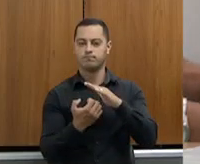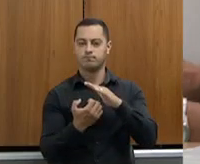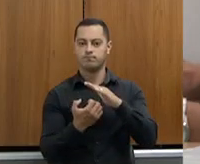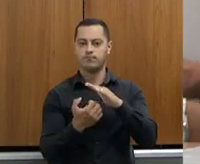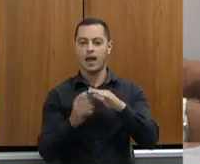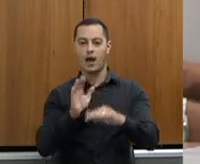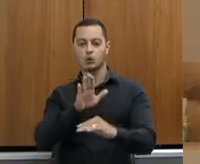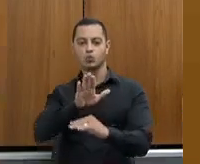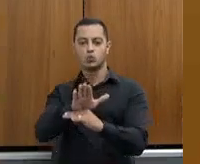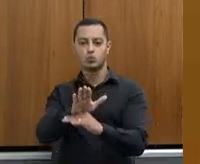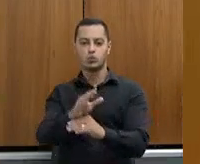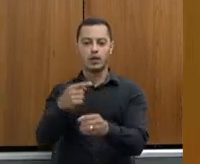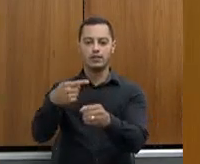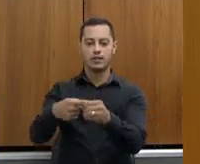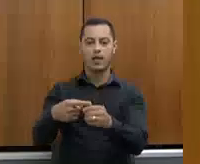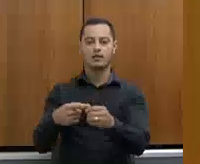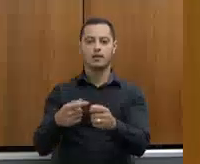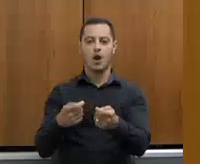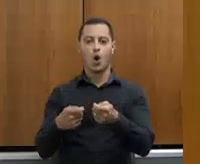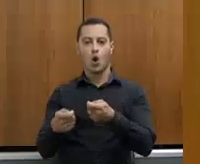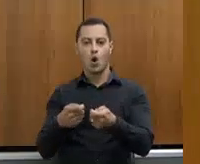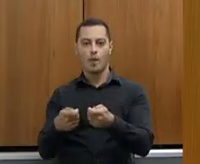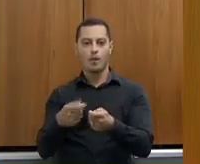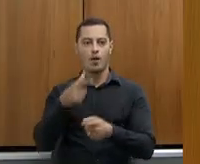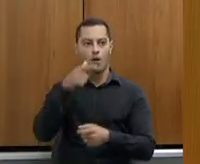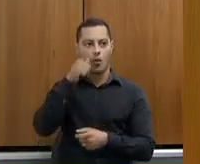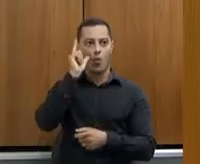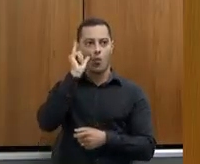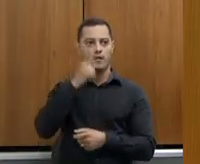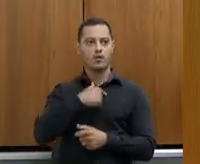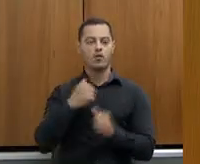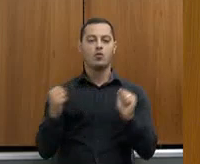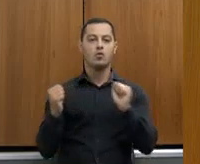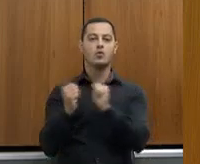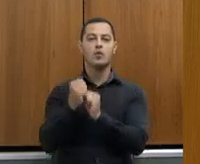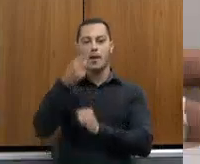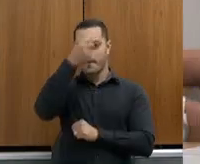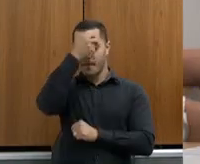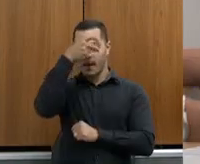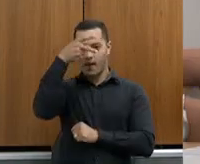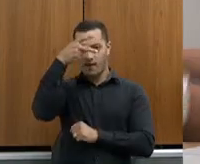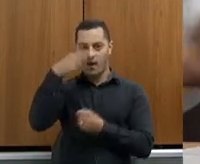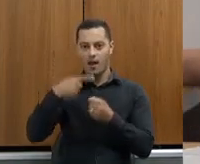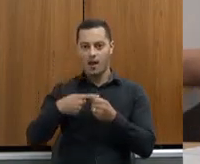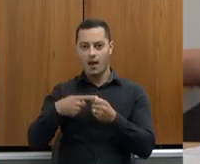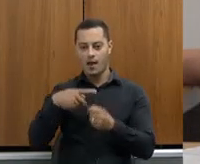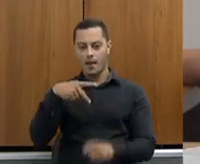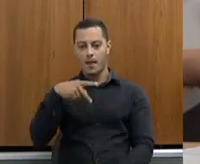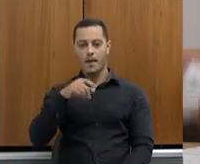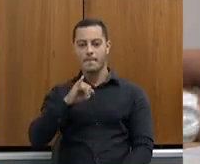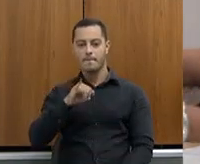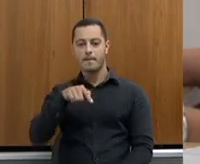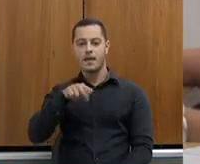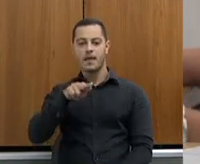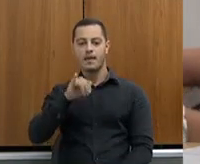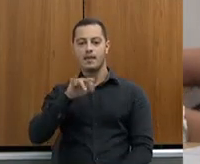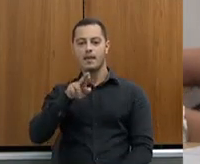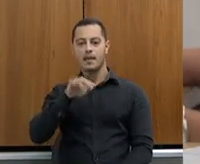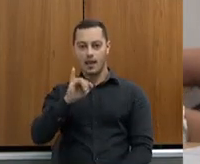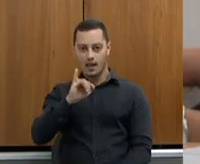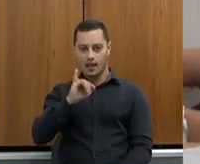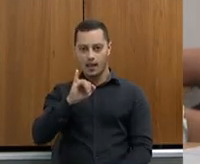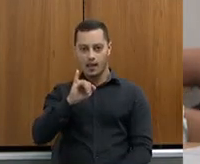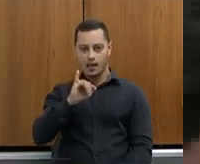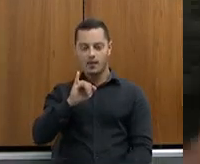economia da cidade. Ontem mesmo, eu estava com o prefeito de Piquiri, que estava precisando lá de um técnico, mas ele falou que tem um técnico da Emater só um